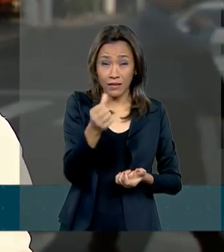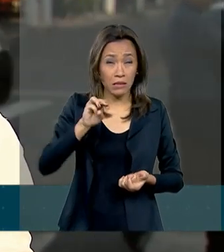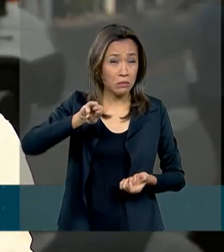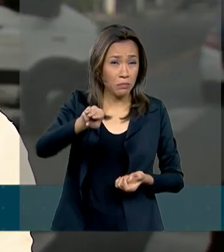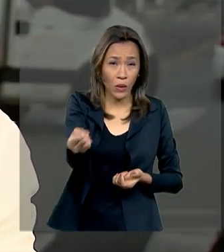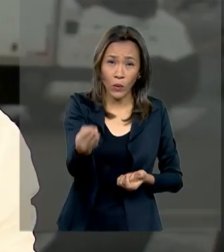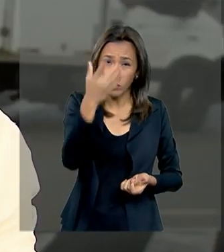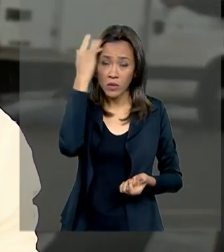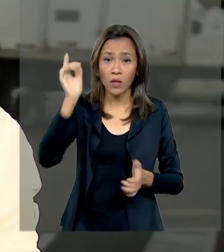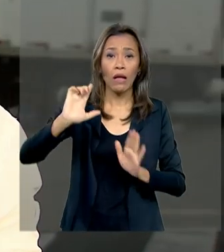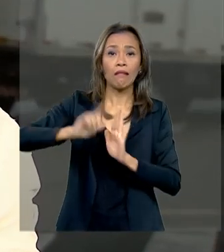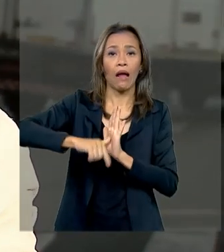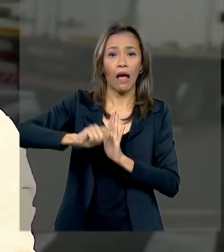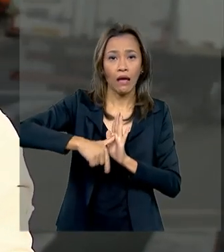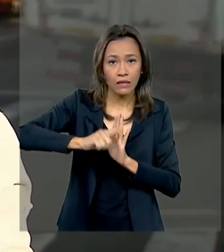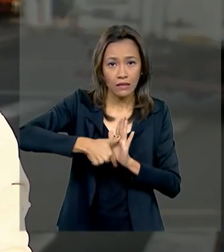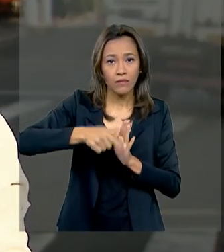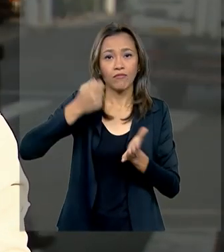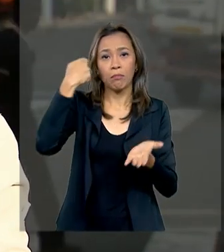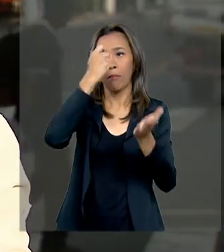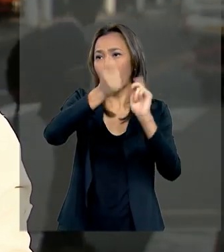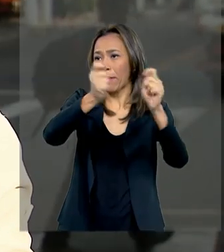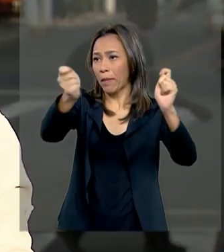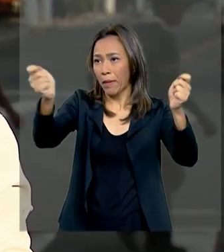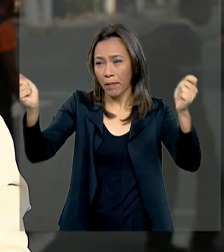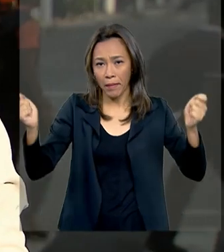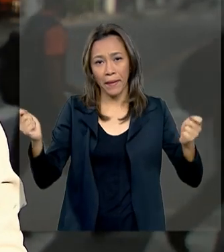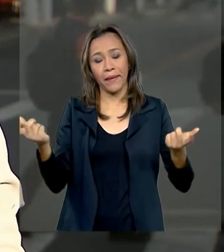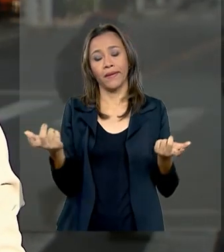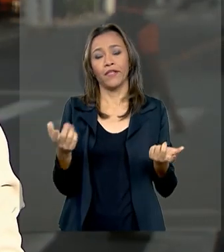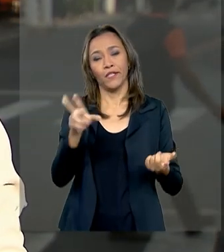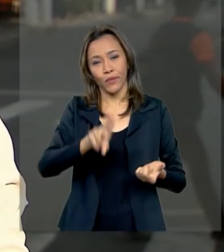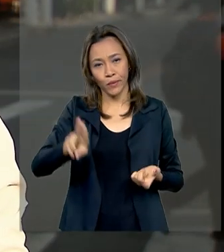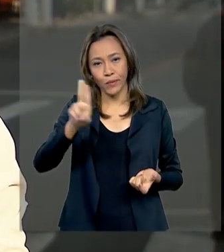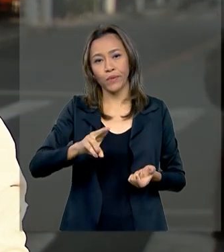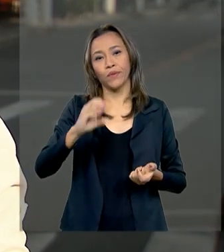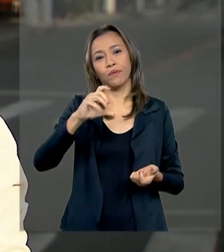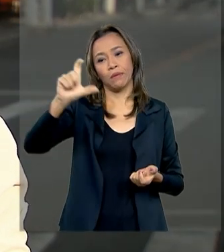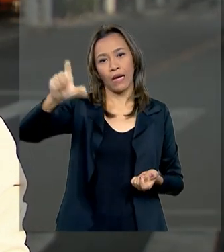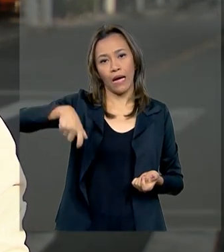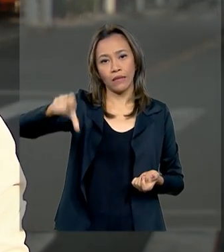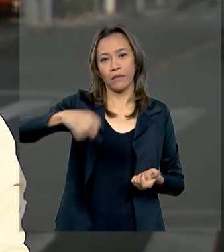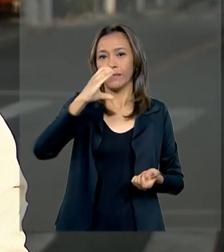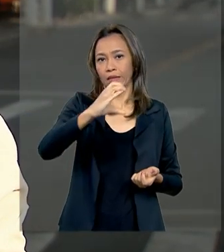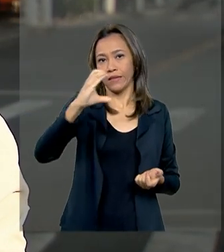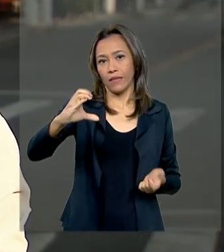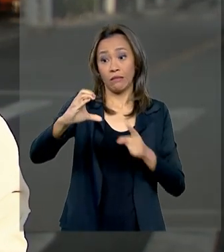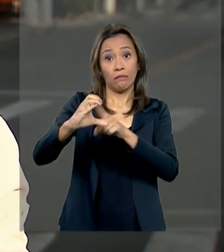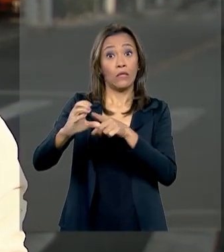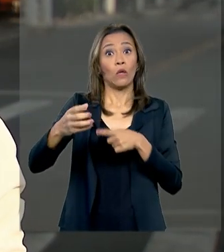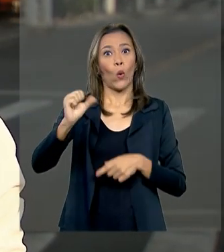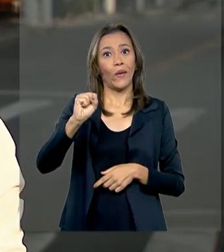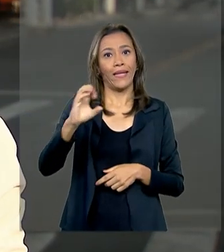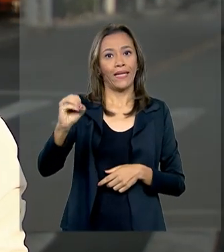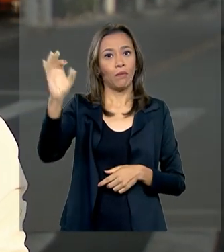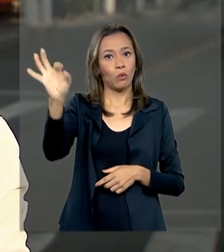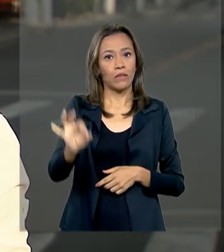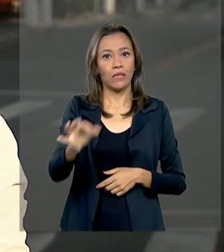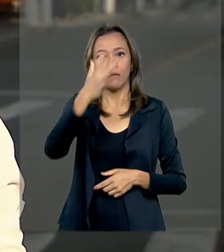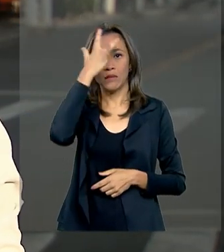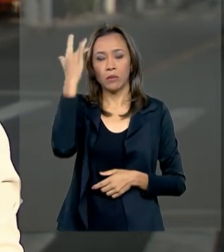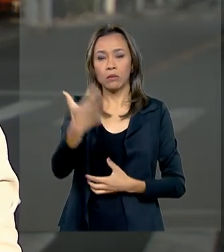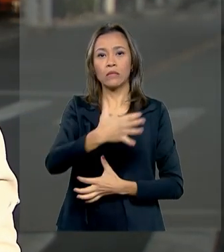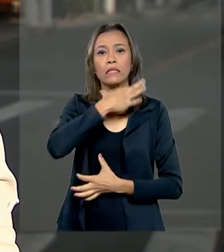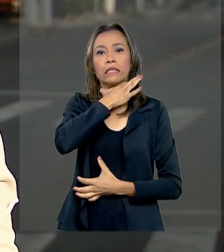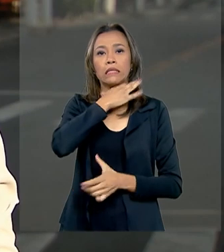atraso, segundo o Serasa. E o descontrole nos gastos do cartão de crédito é responsável por quase 80% da inadimplência,